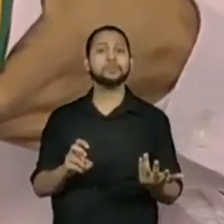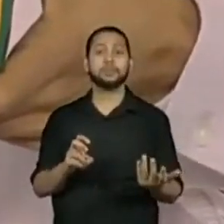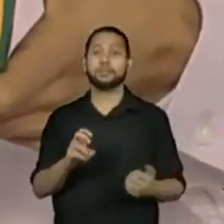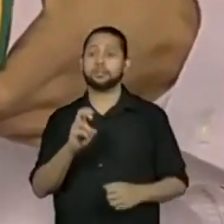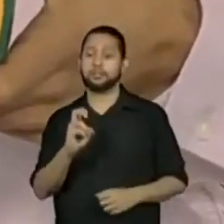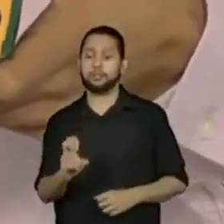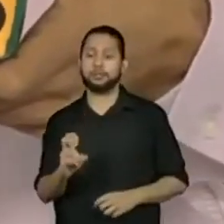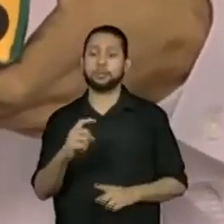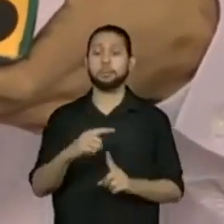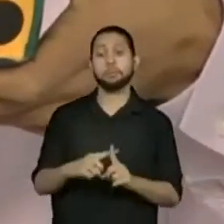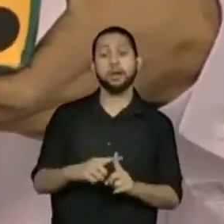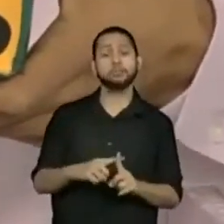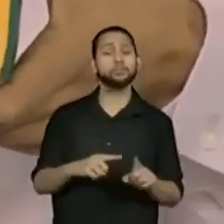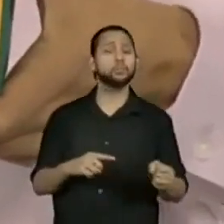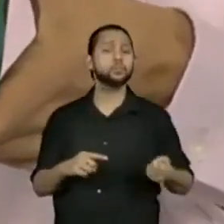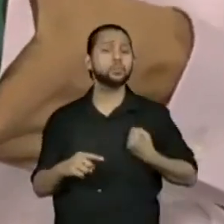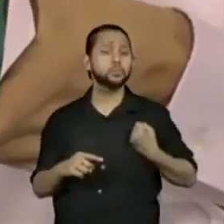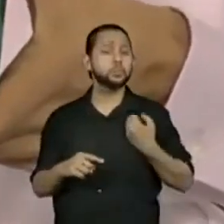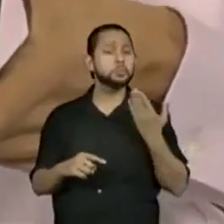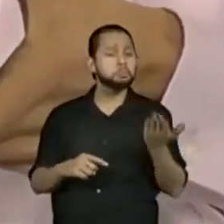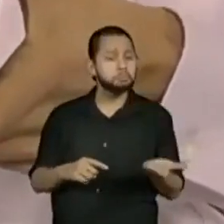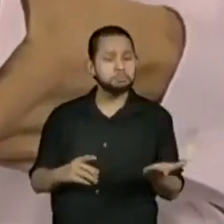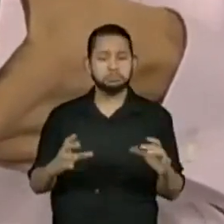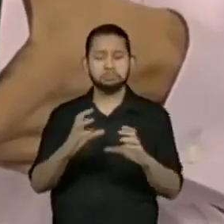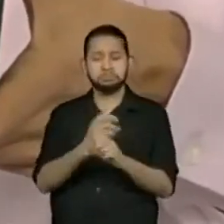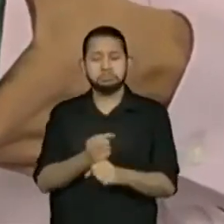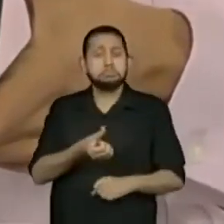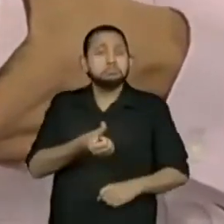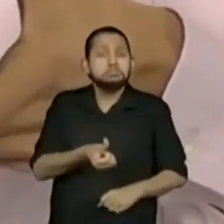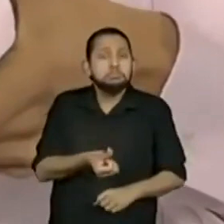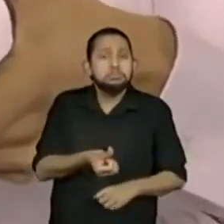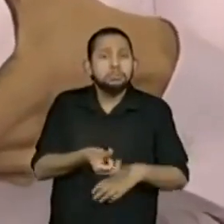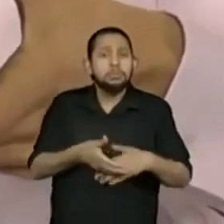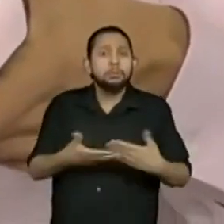para que o Alain pontue e se dê bem aí jogando?